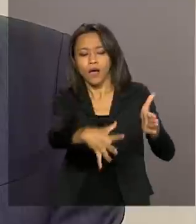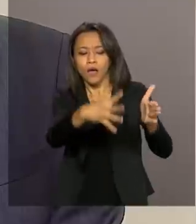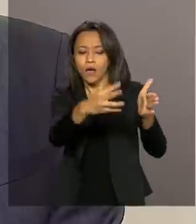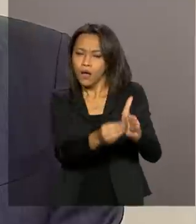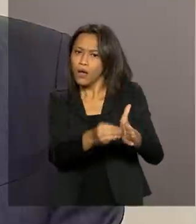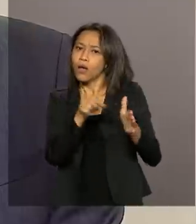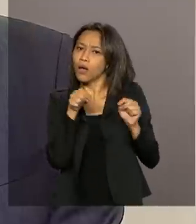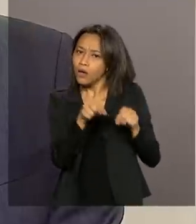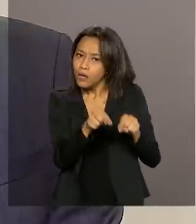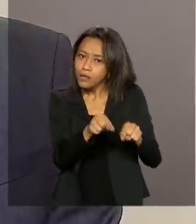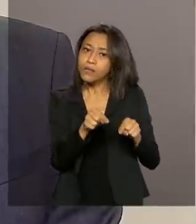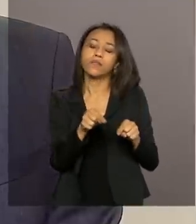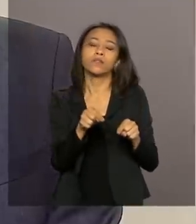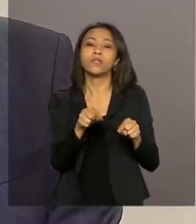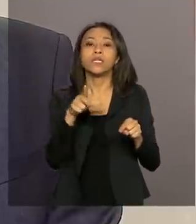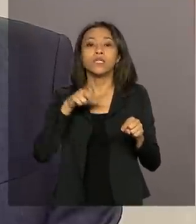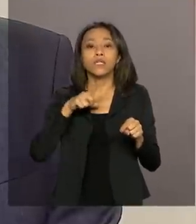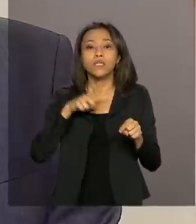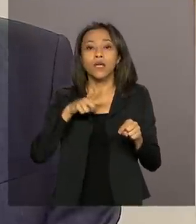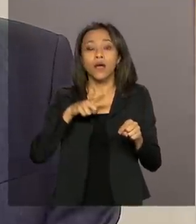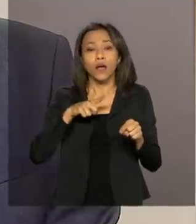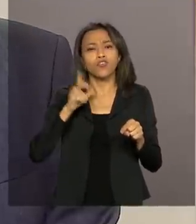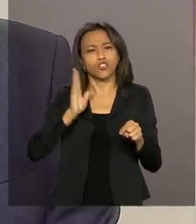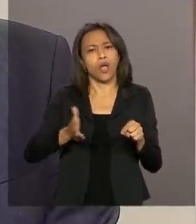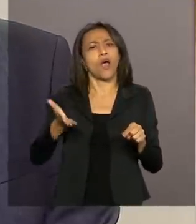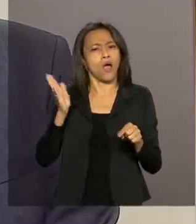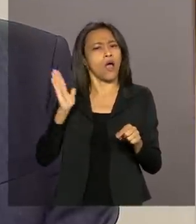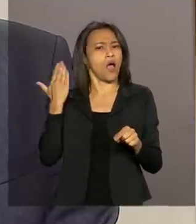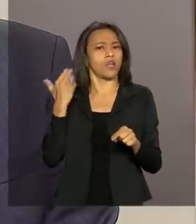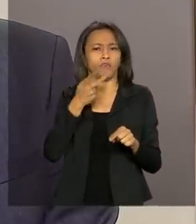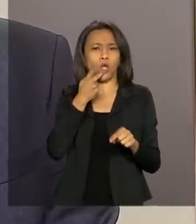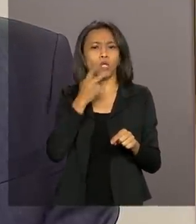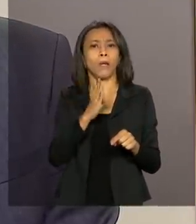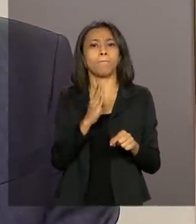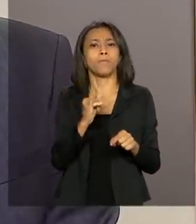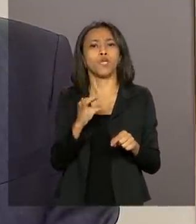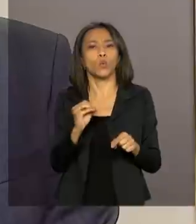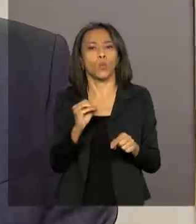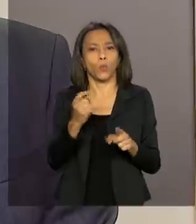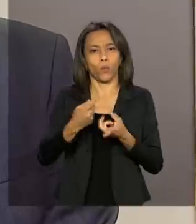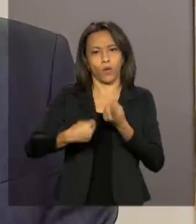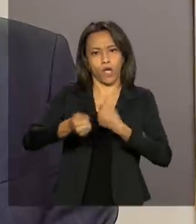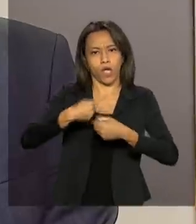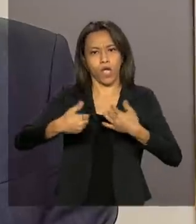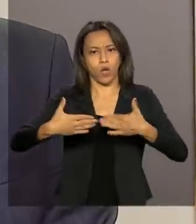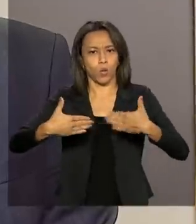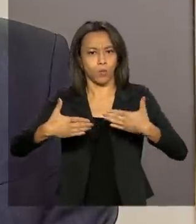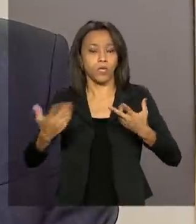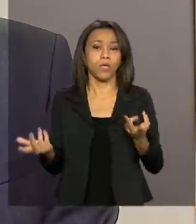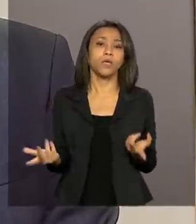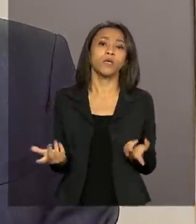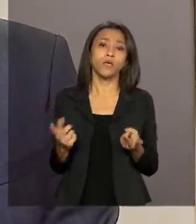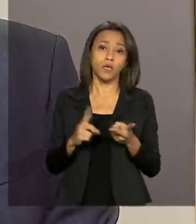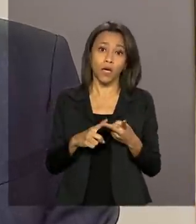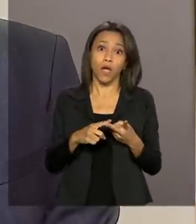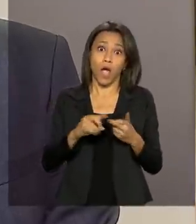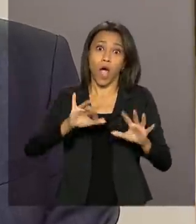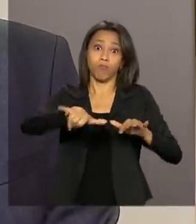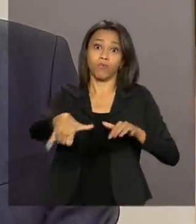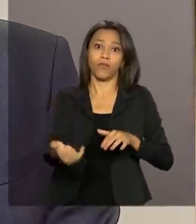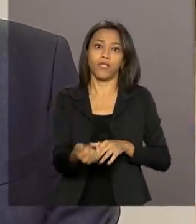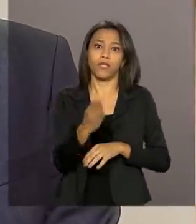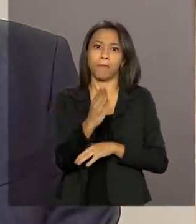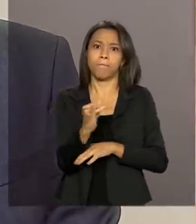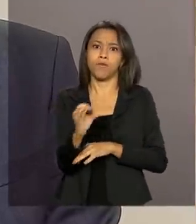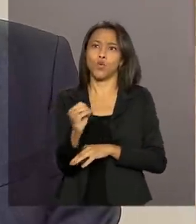forma. Eles estão centrados em cima daquilo que nós já tocamos aqui, da bioeconomia, aproveitando a enorme biodiversidade